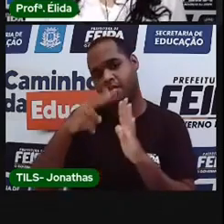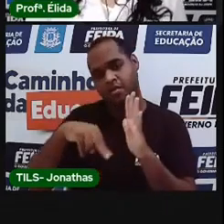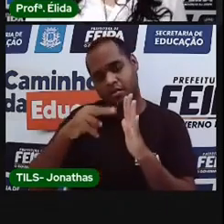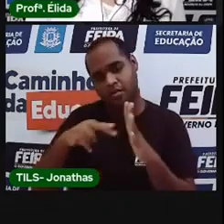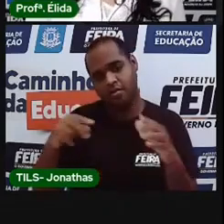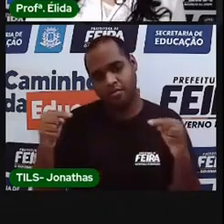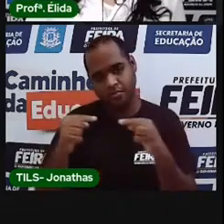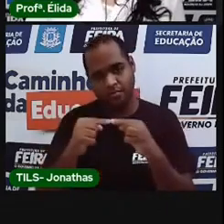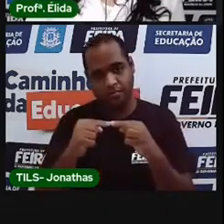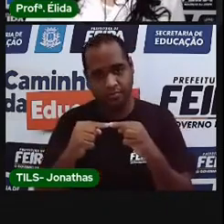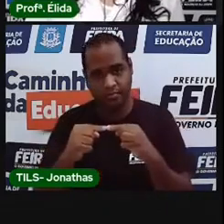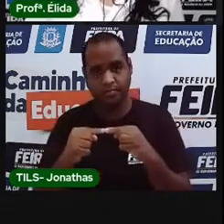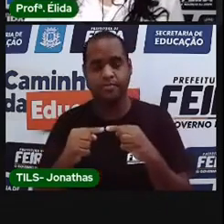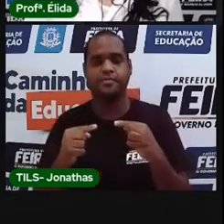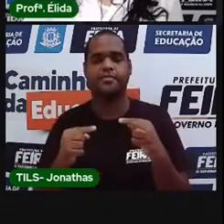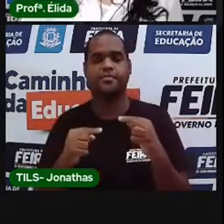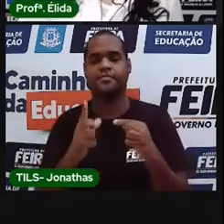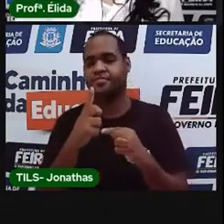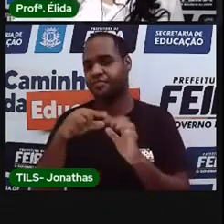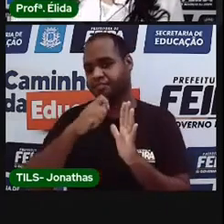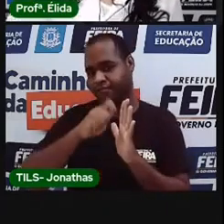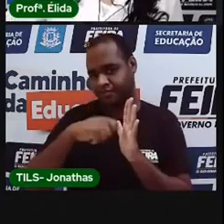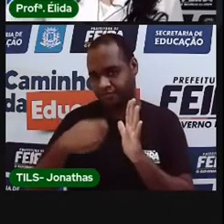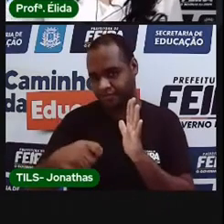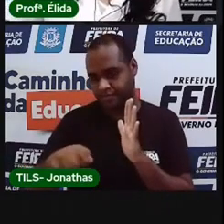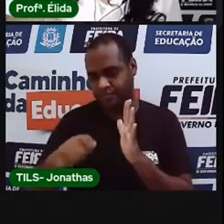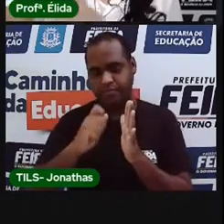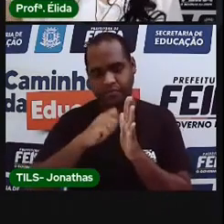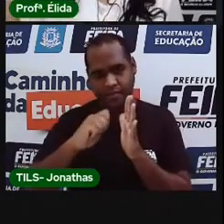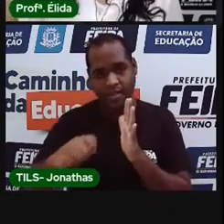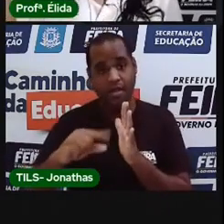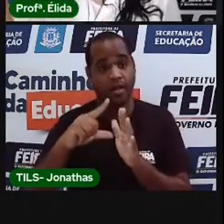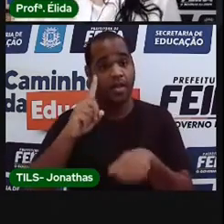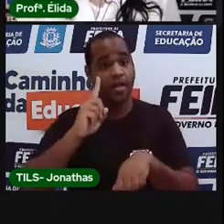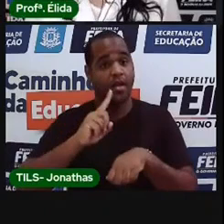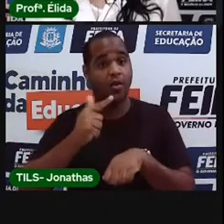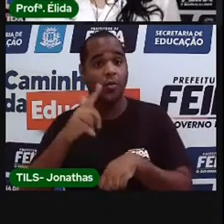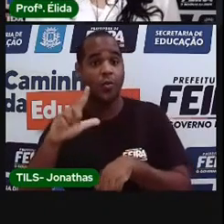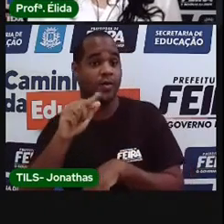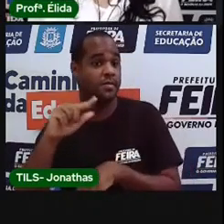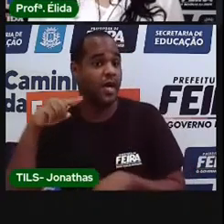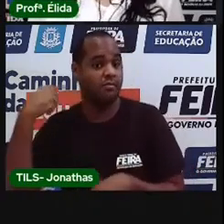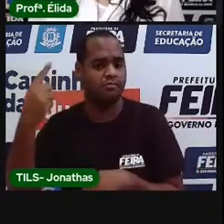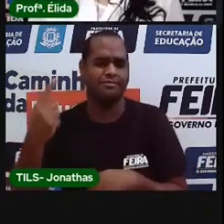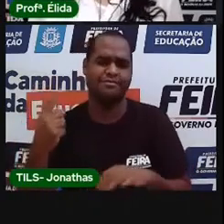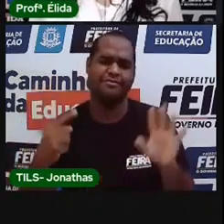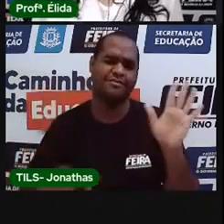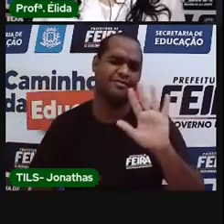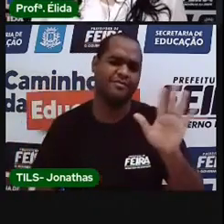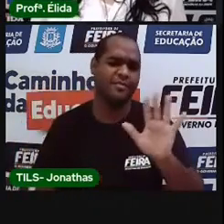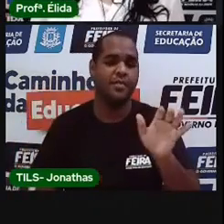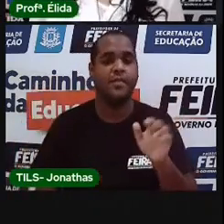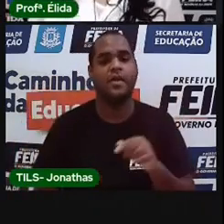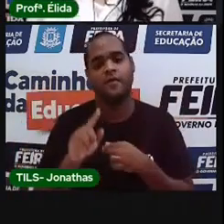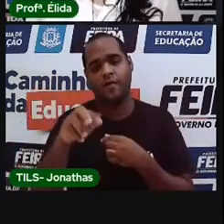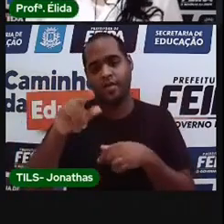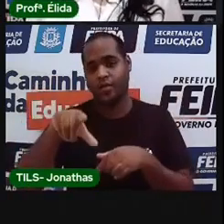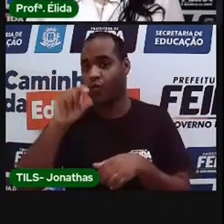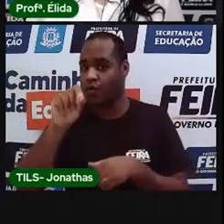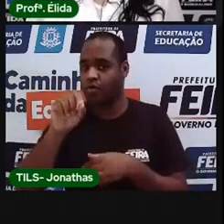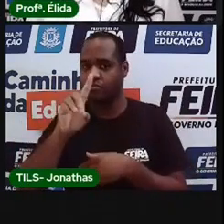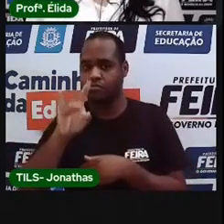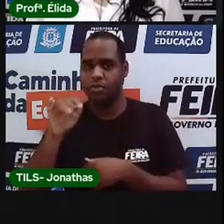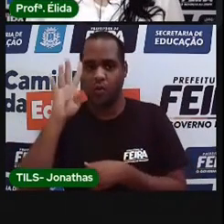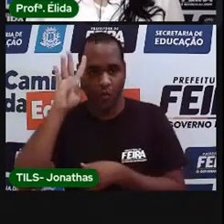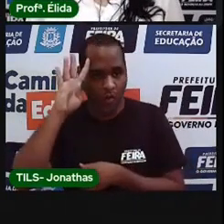Você não vai escrever o texto que você vai ler na outra semana. Não. Se você escolher o dia